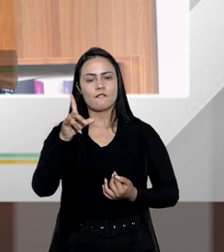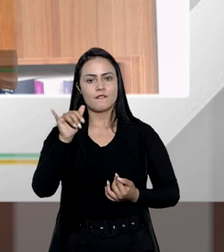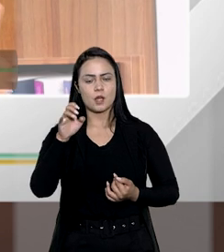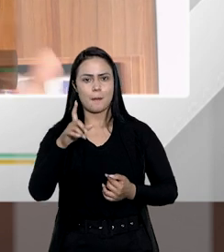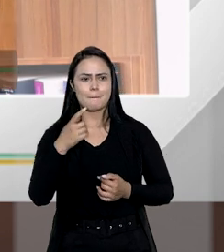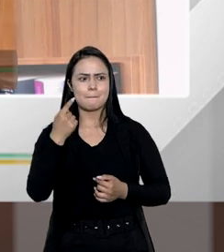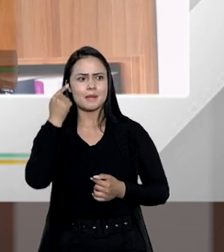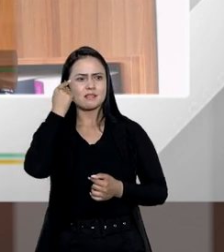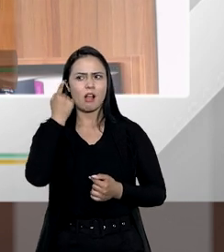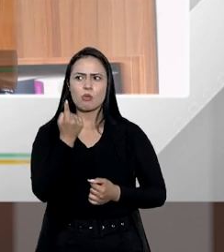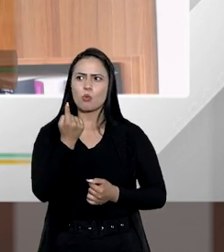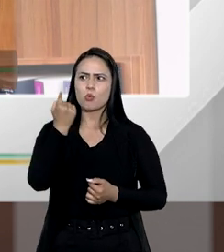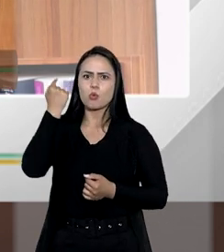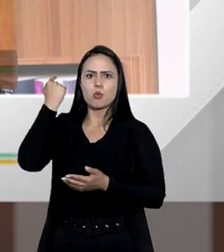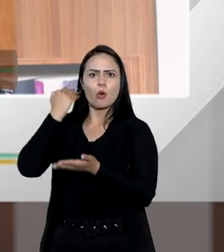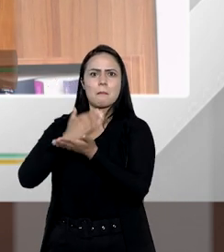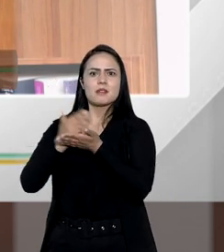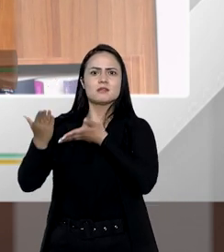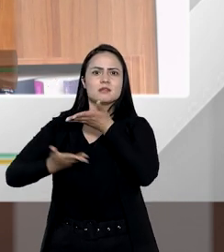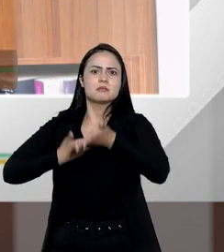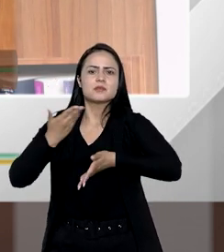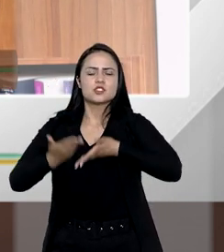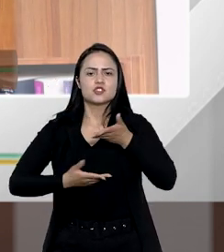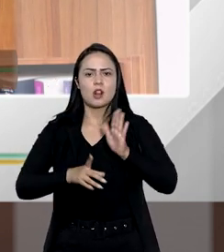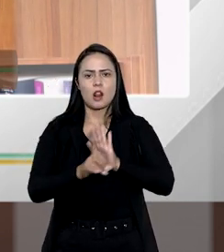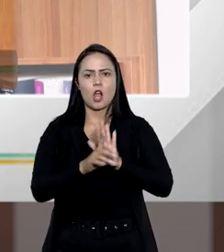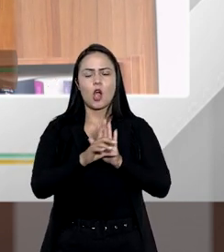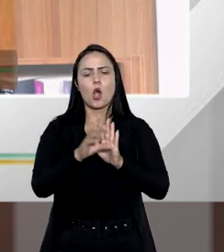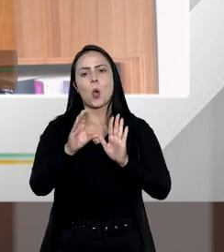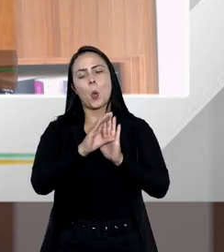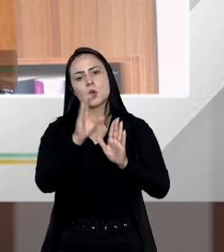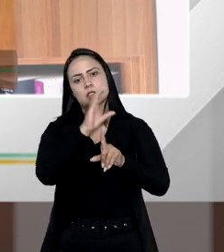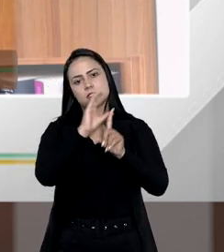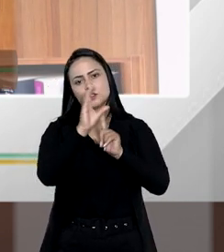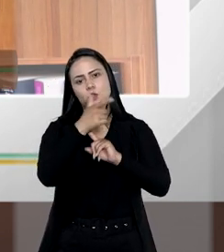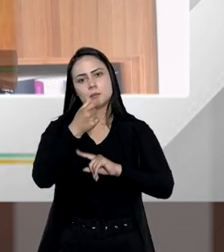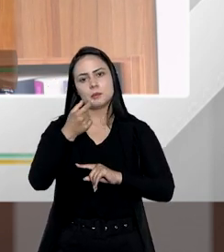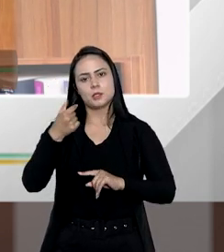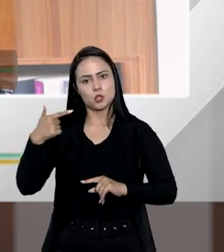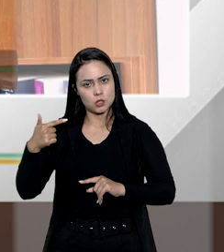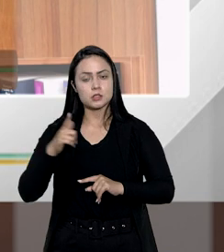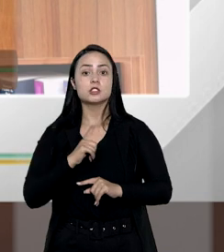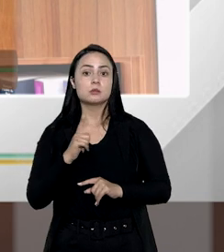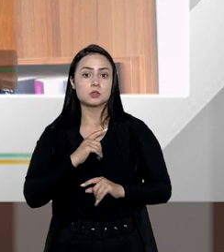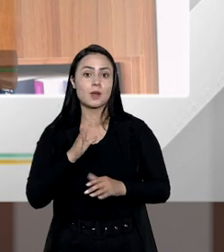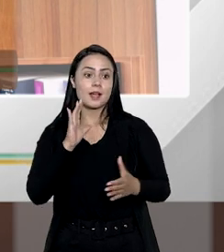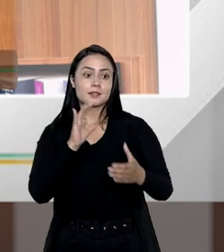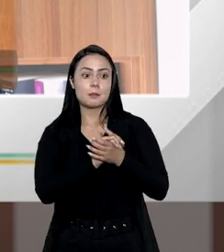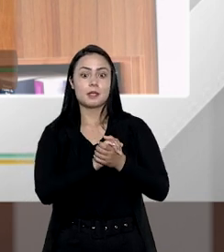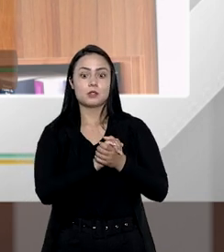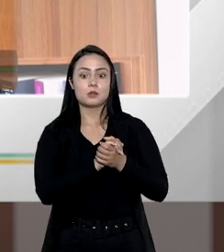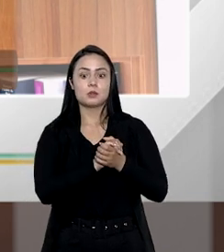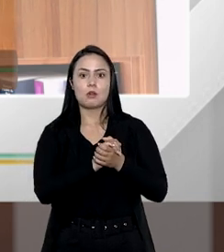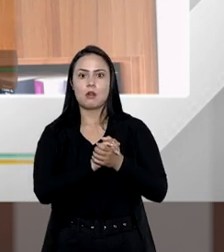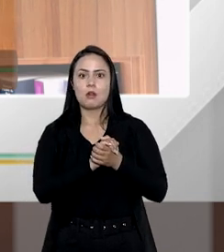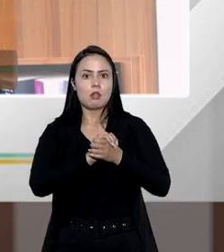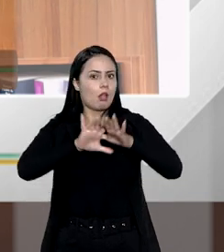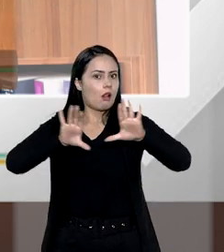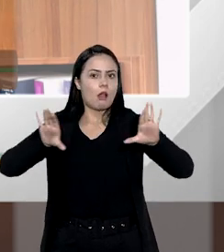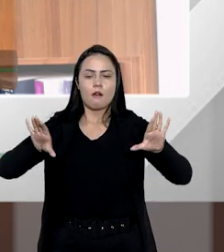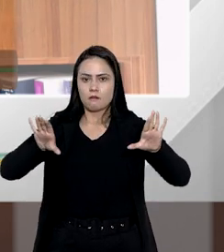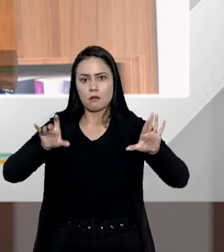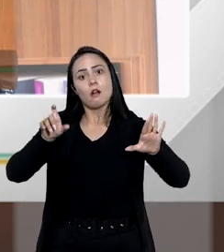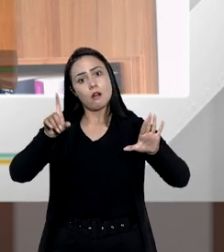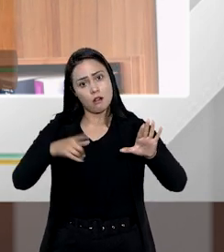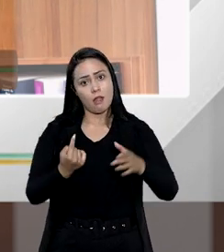pensar, lá no início da tramitação do projeto de lei ainda do Código Civil de 2002, nós tínhamos um casamento que não se dissolvia,